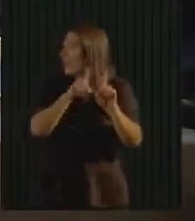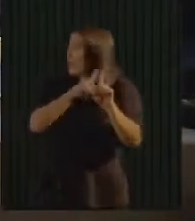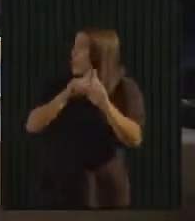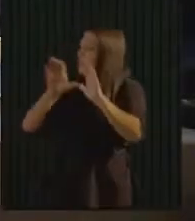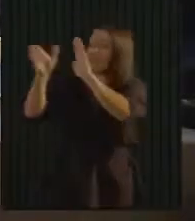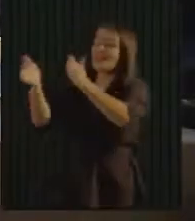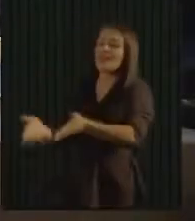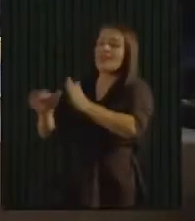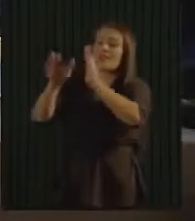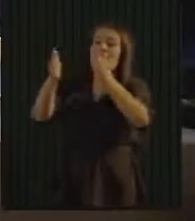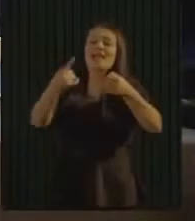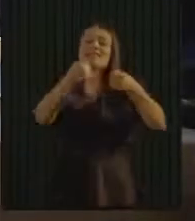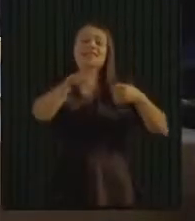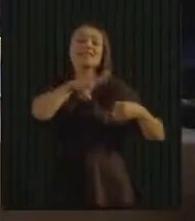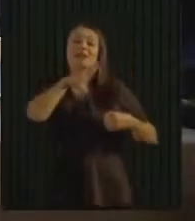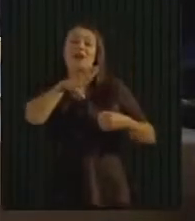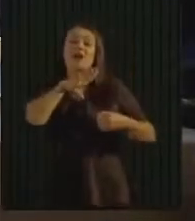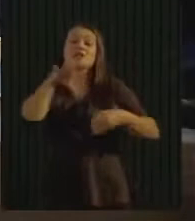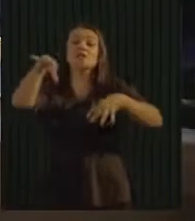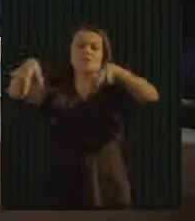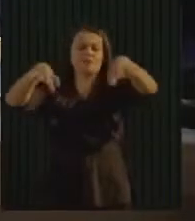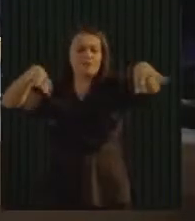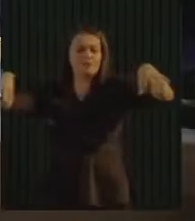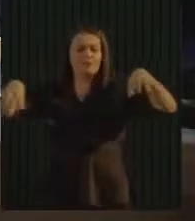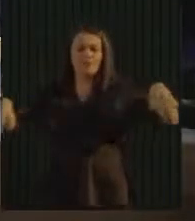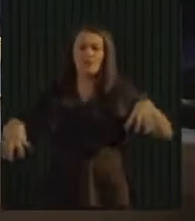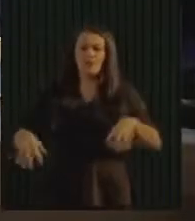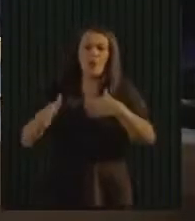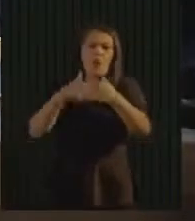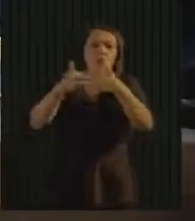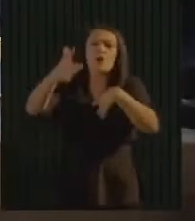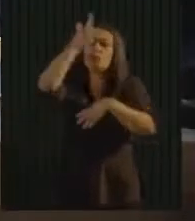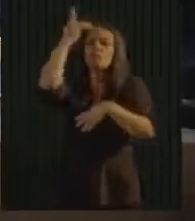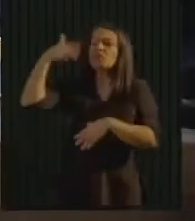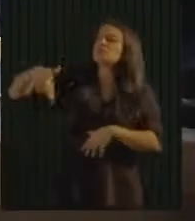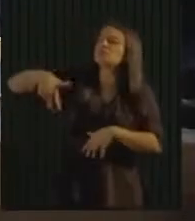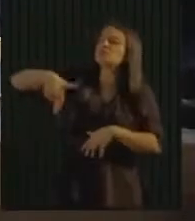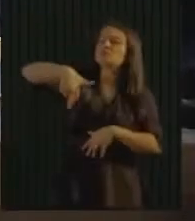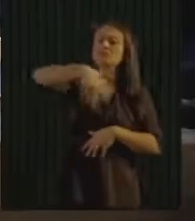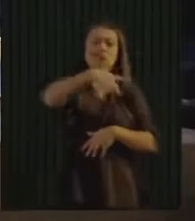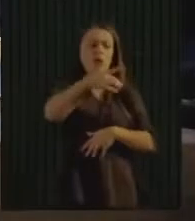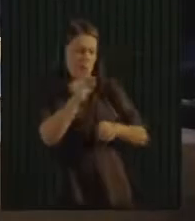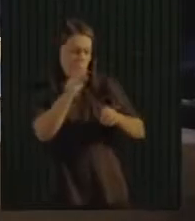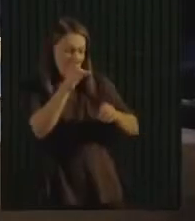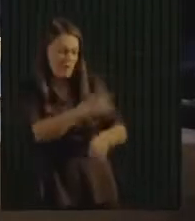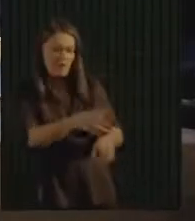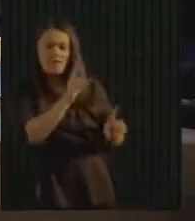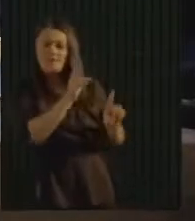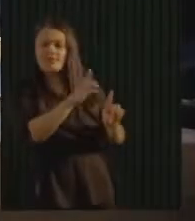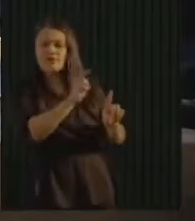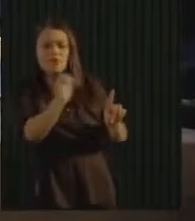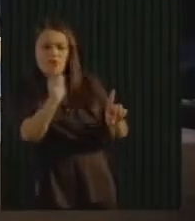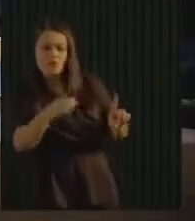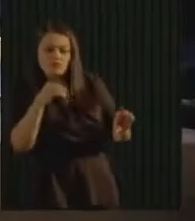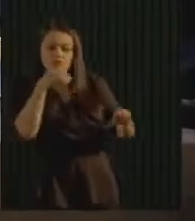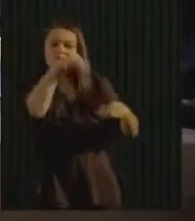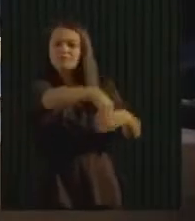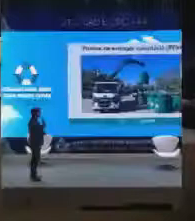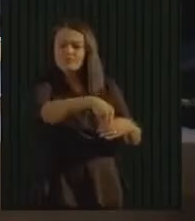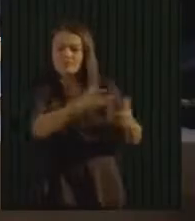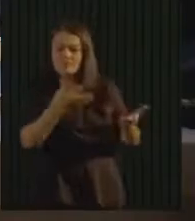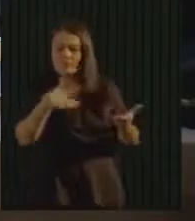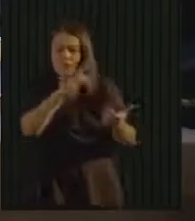que estão espalhados pela cidade, quase 100 unidades hoje, que iniciaram, todo o processo de coleta de vidro se iniciou aqui. O que foi um